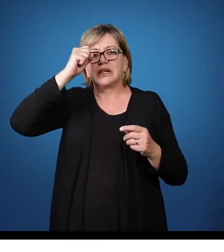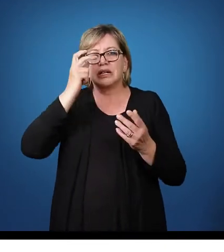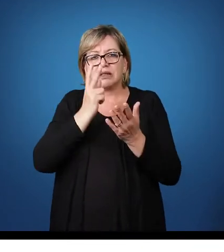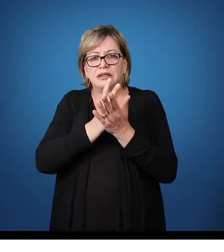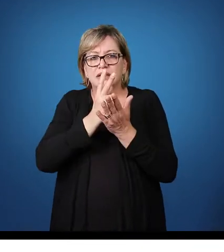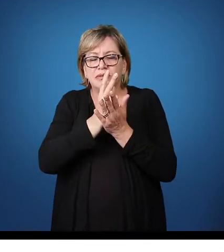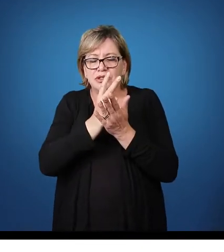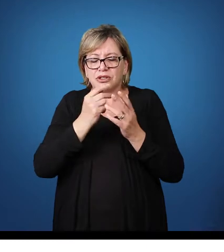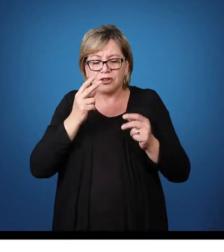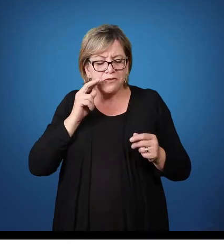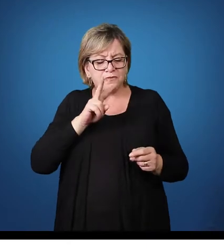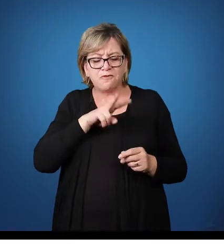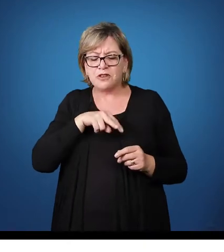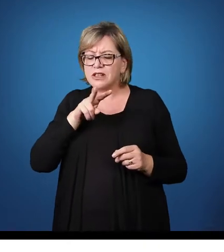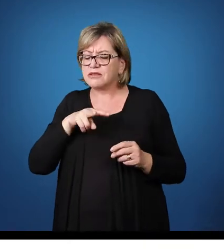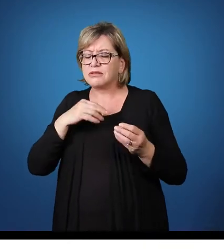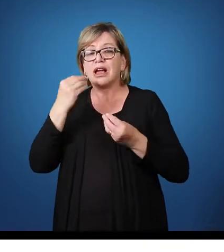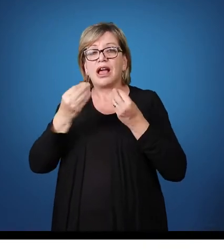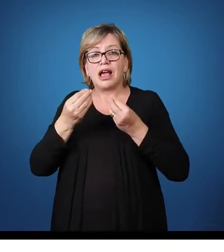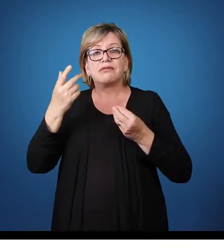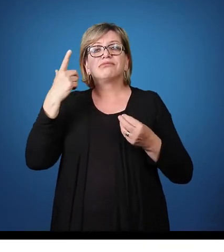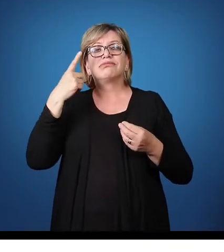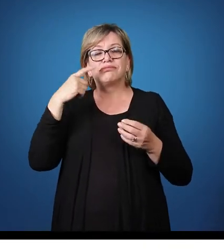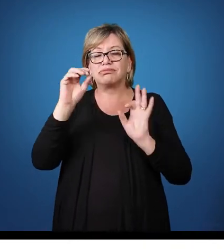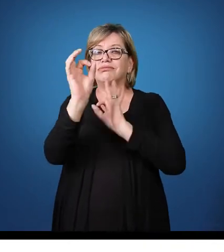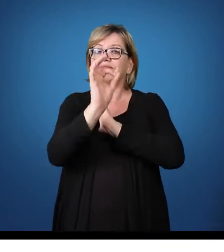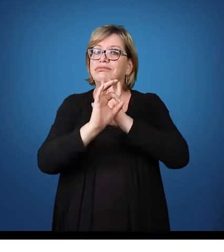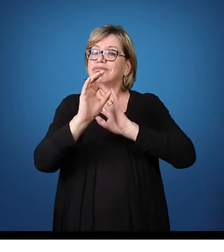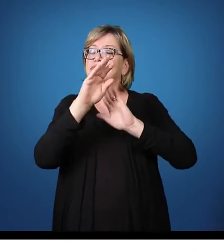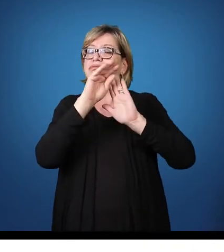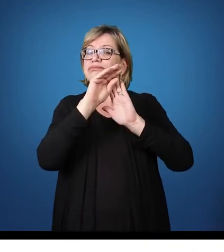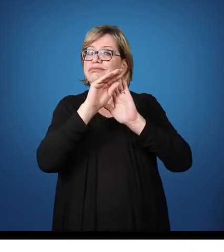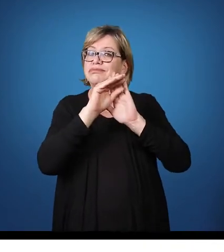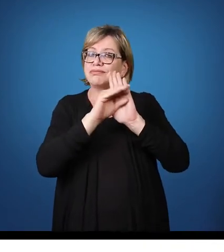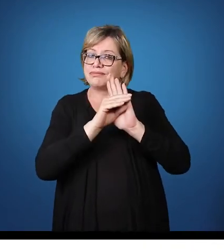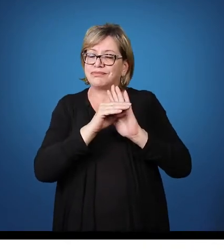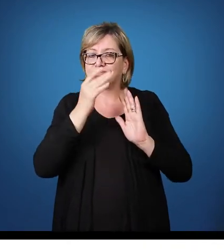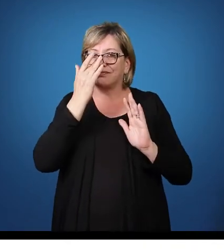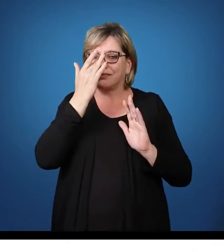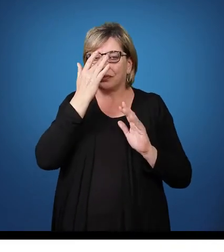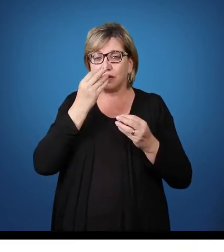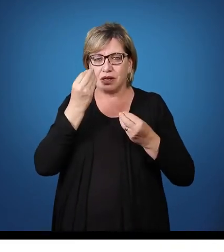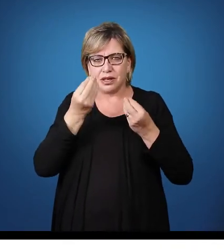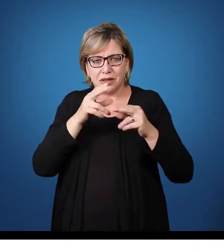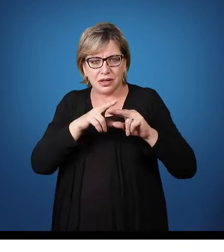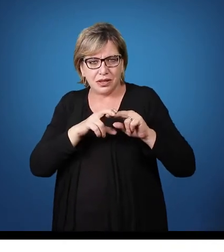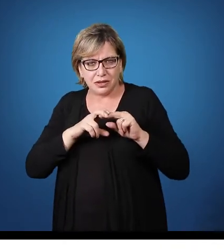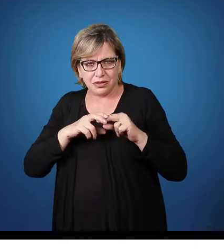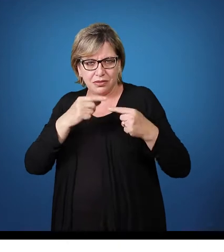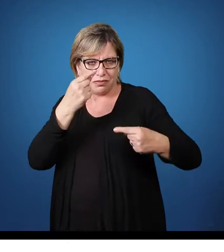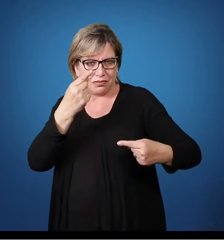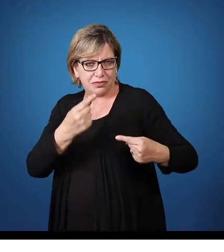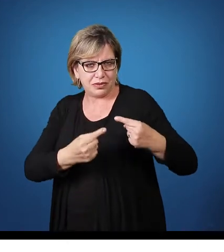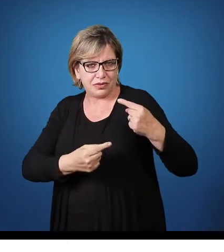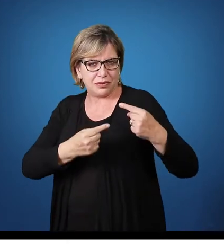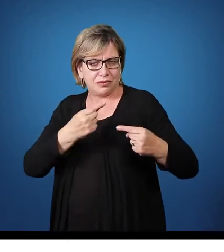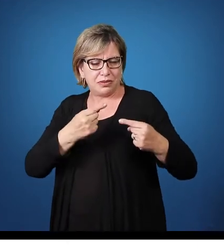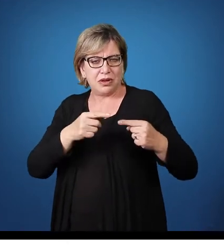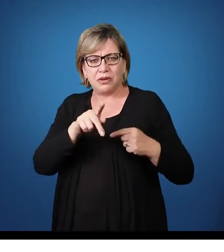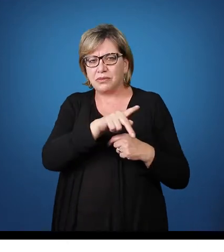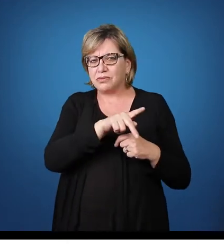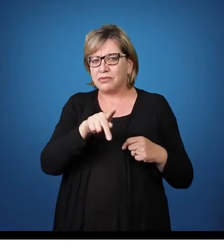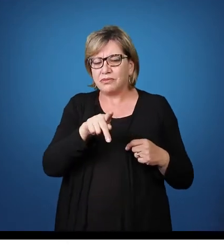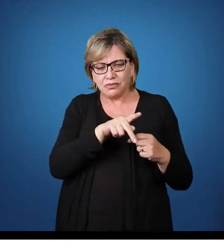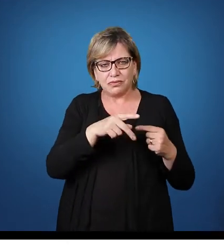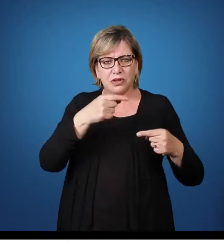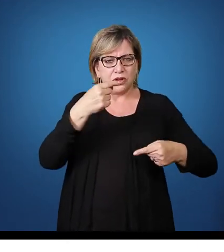nortear o planejamento As fichas do ano seguinte E cada professor, então, vai discutir com a sua dupla No caso,